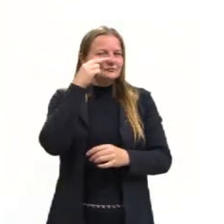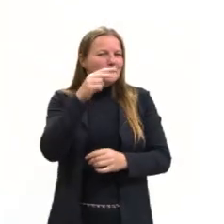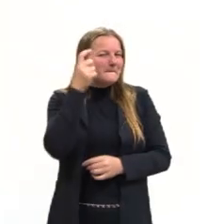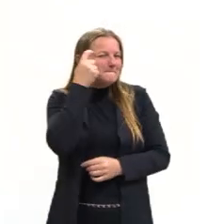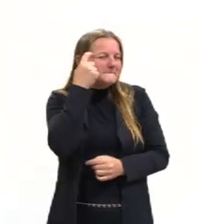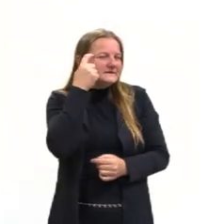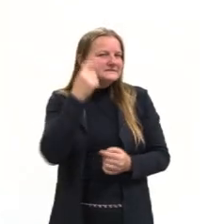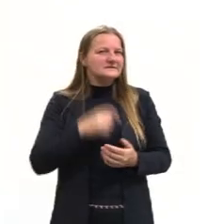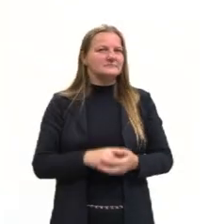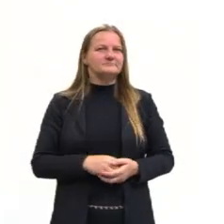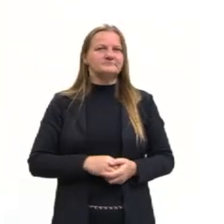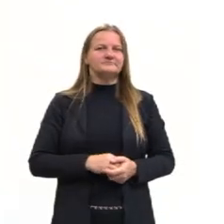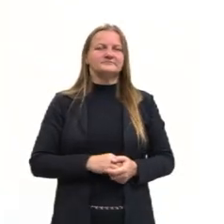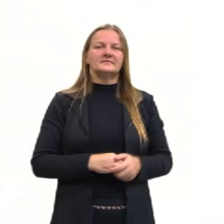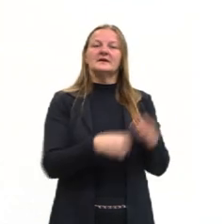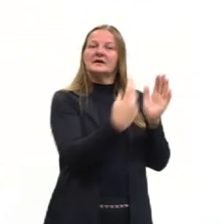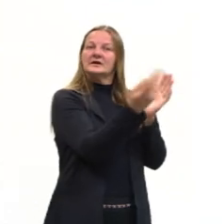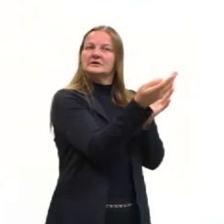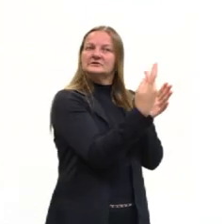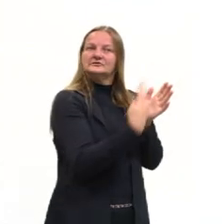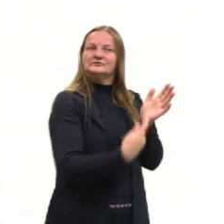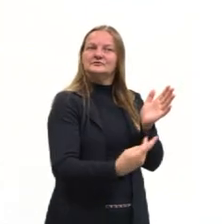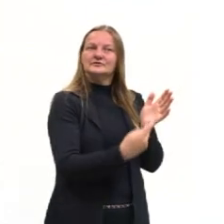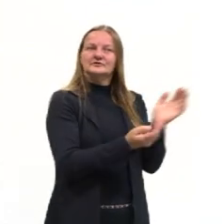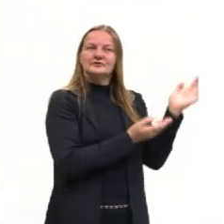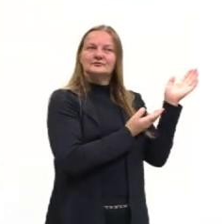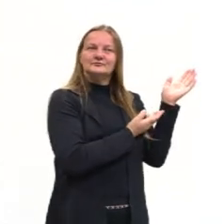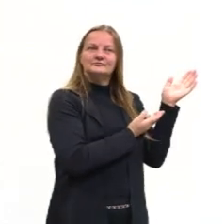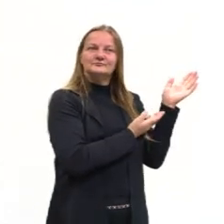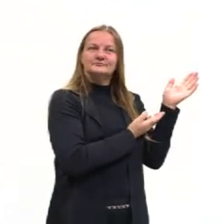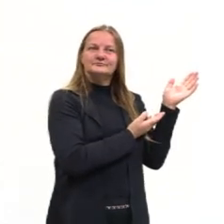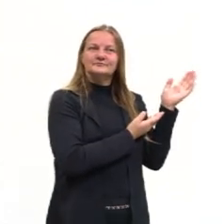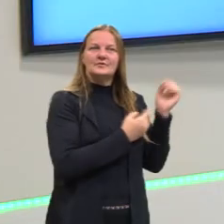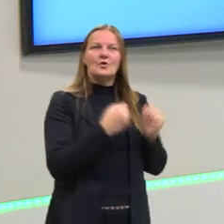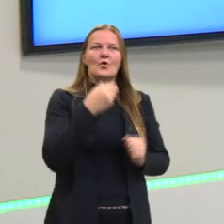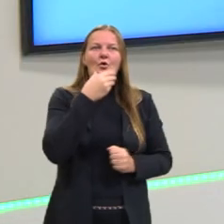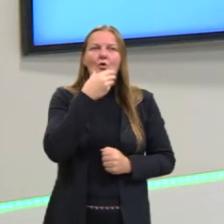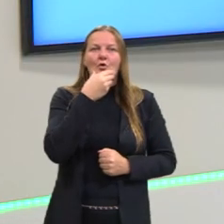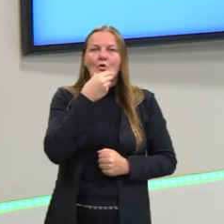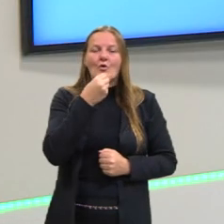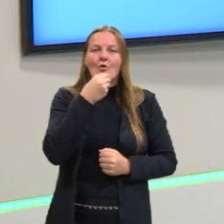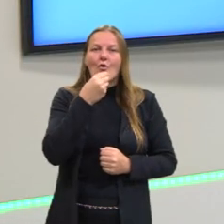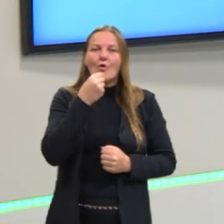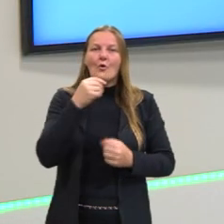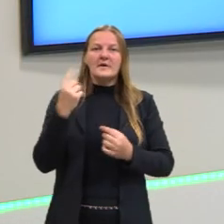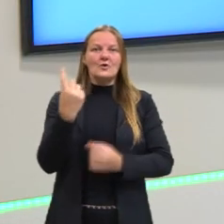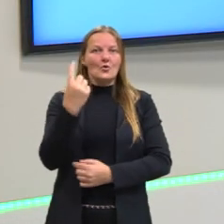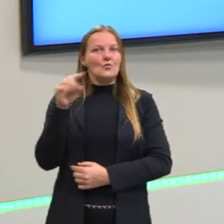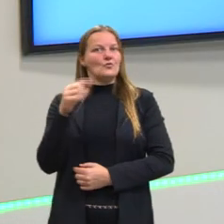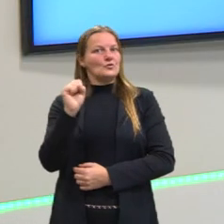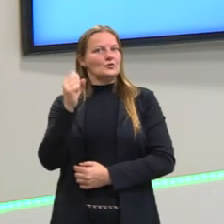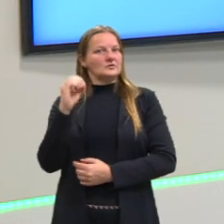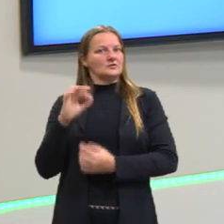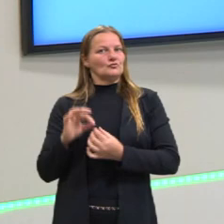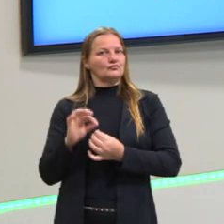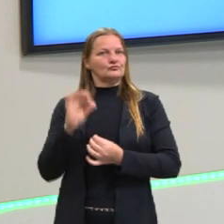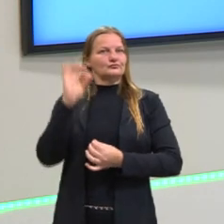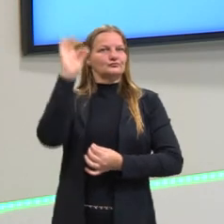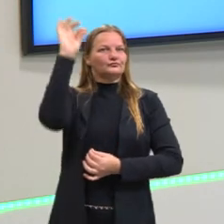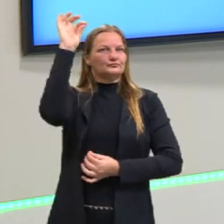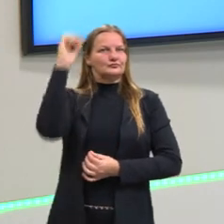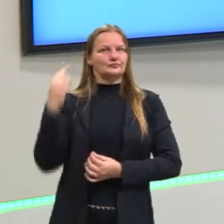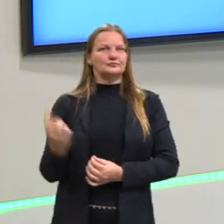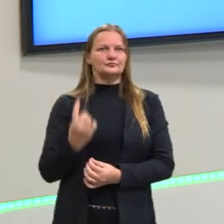construí esse desenho. E nesse desenho, então, eu tenho um homem e aqui nós vamos retomar, em relação aos dados,